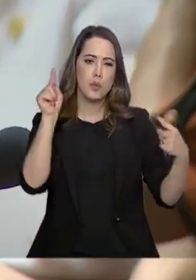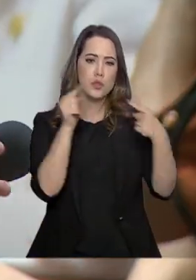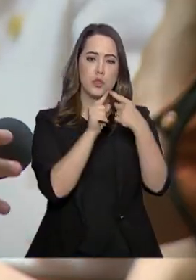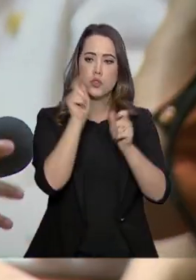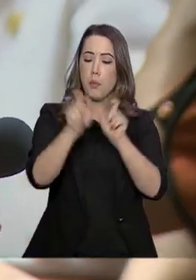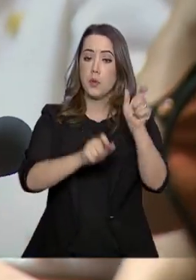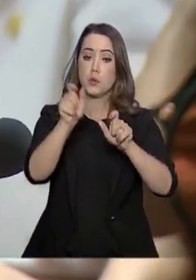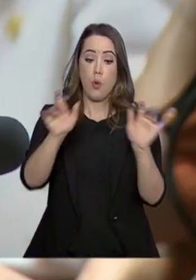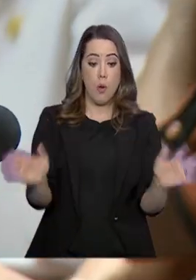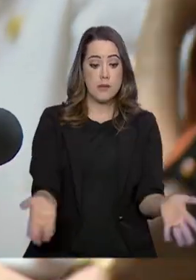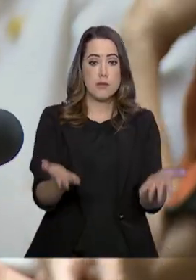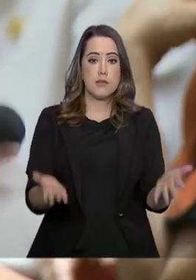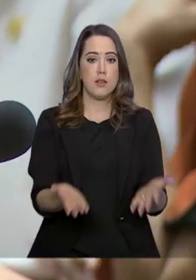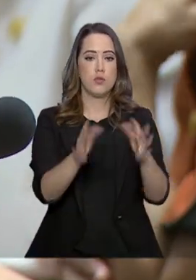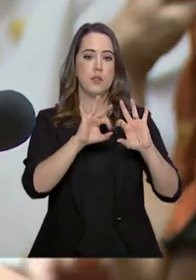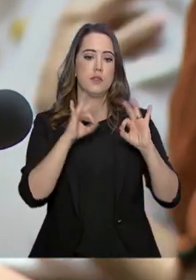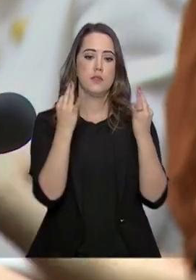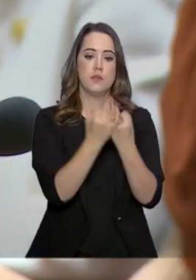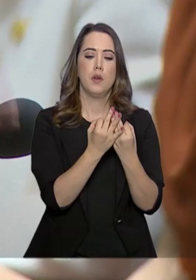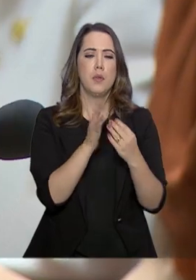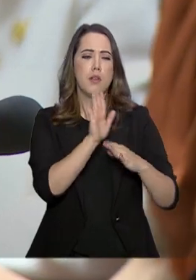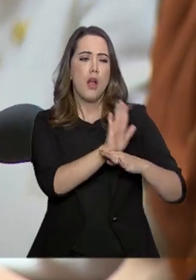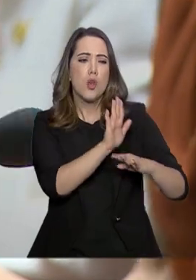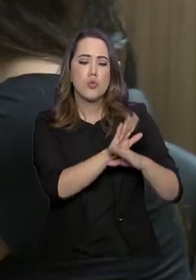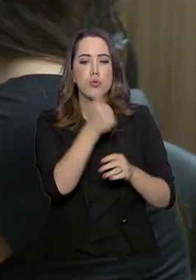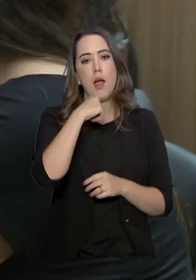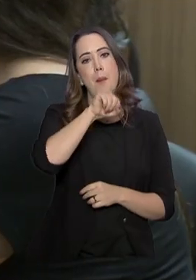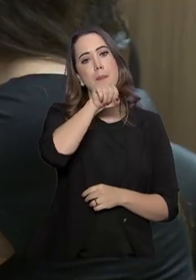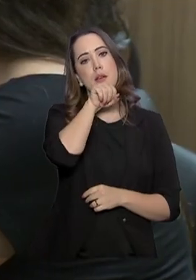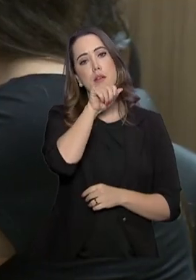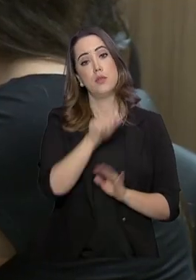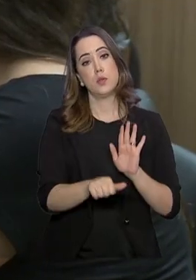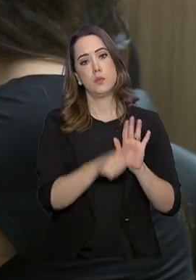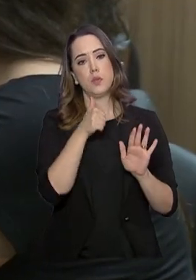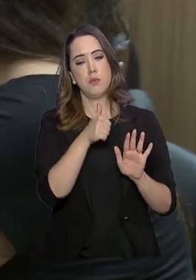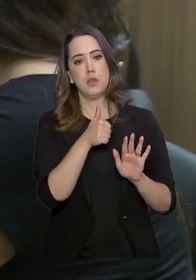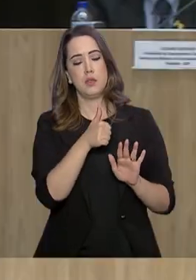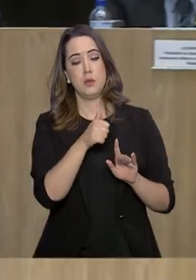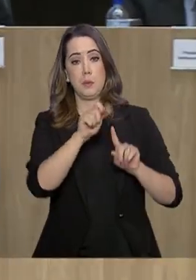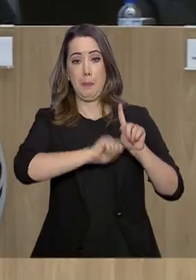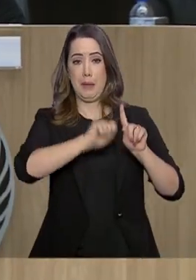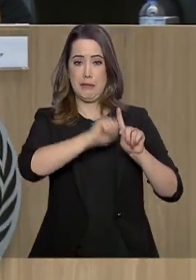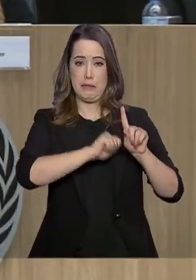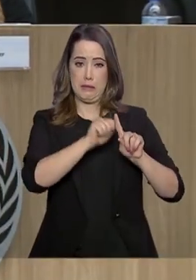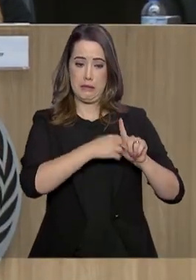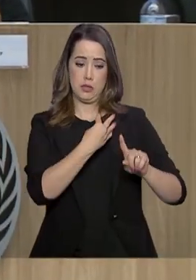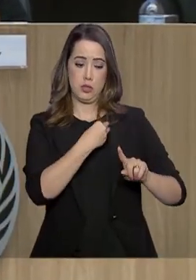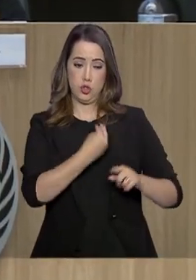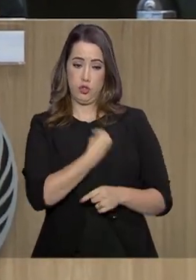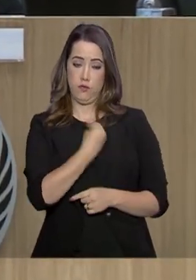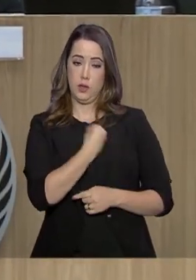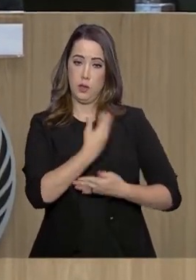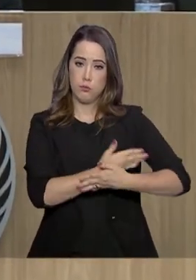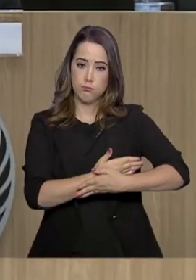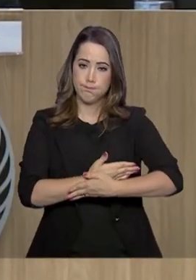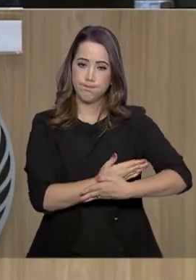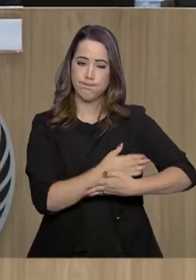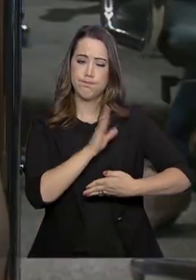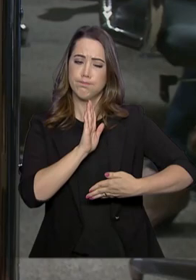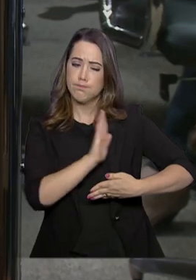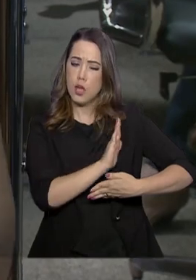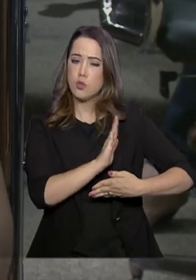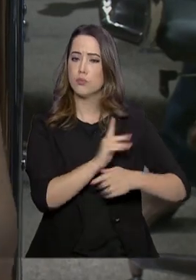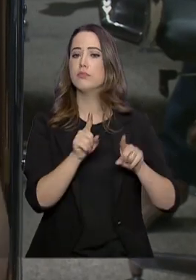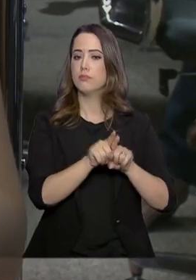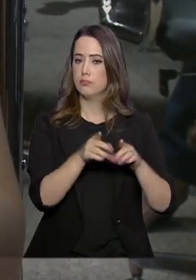incentivar as famílias a dar suporte à mãe nos primeiros meses de vida do bebê. Para o ministro da Saúde, Luiz Henrique Mandetta,